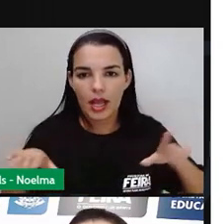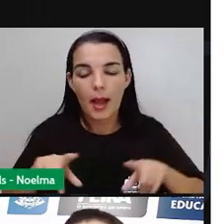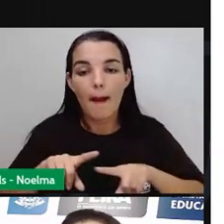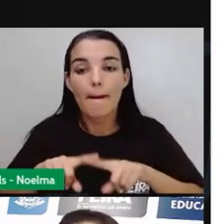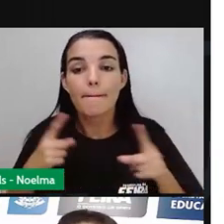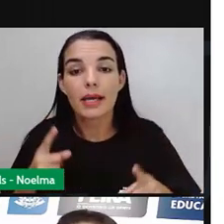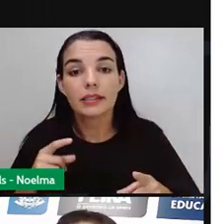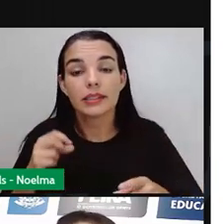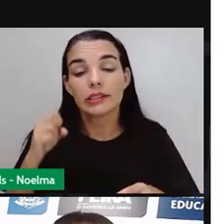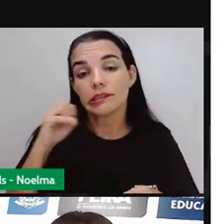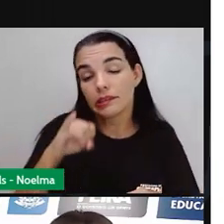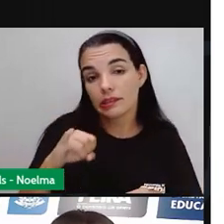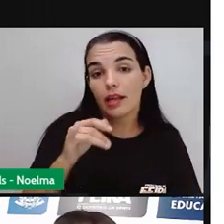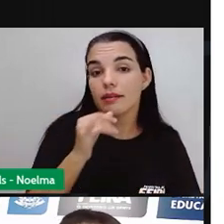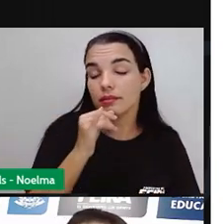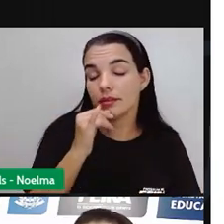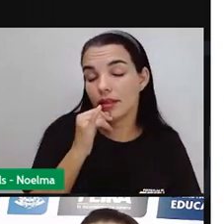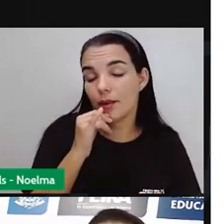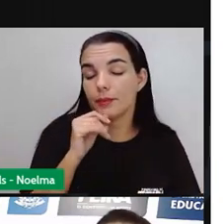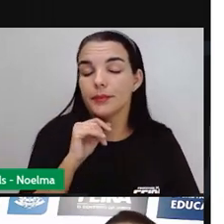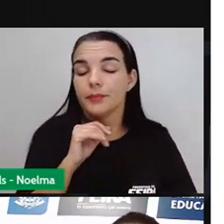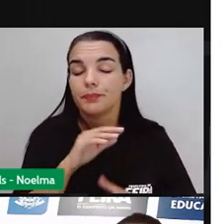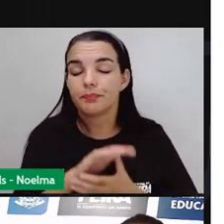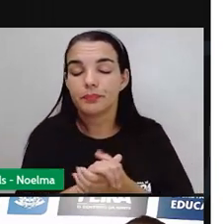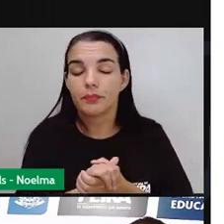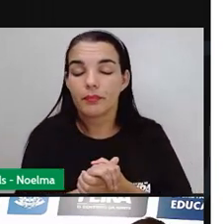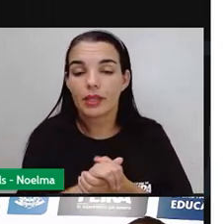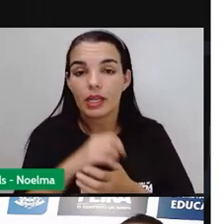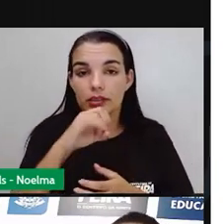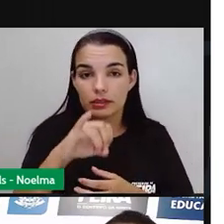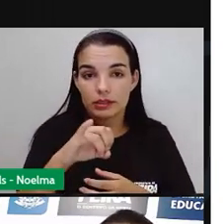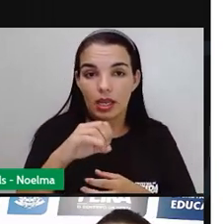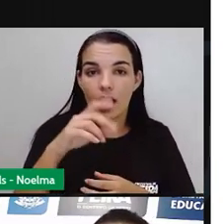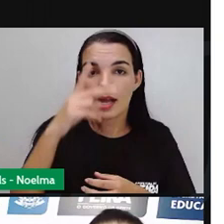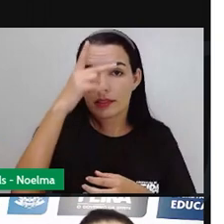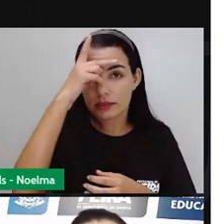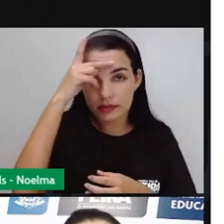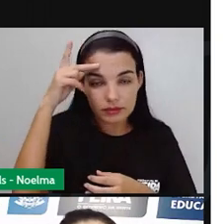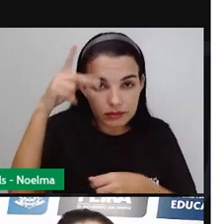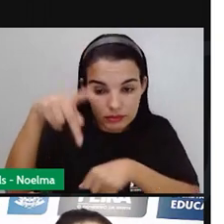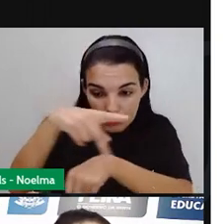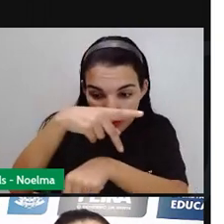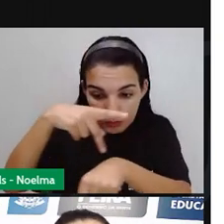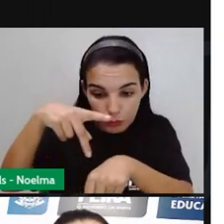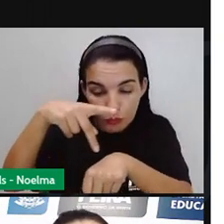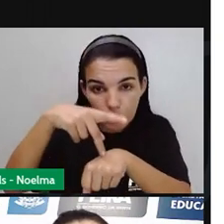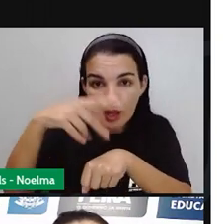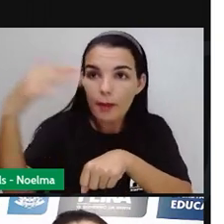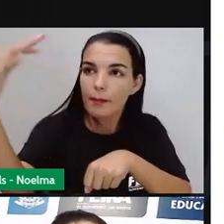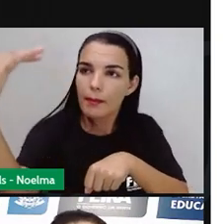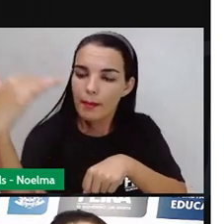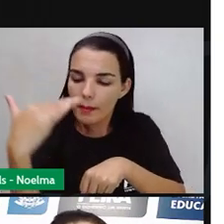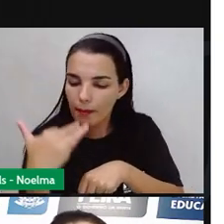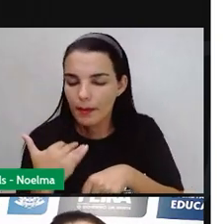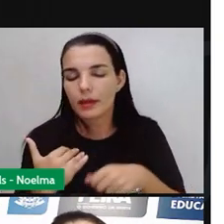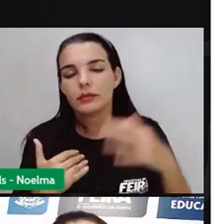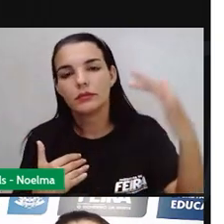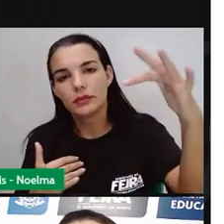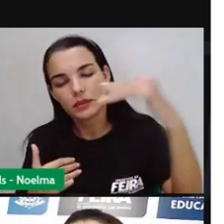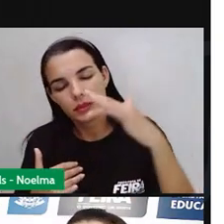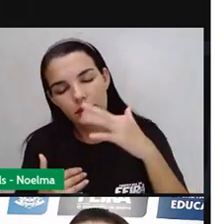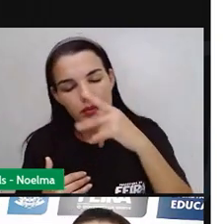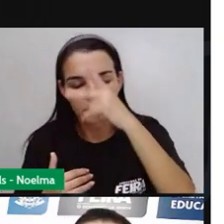e imigram para o Brasil, né? Eles fazem essa é-migração de lá, e imigração, porque a entrada deles no país